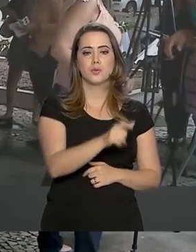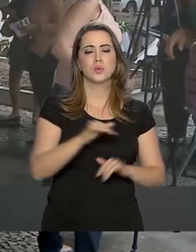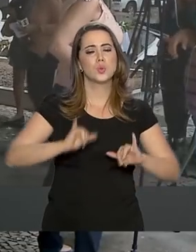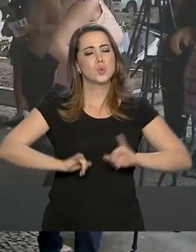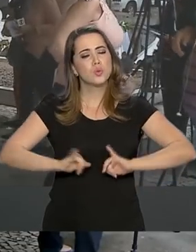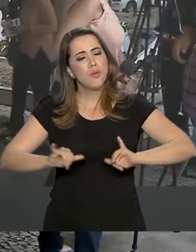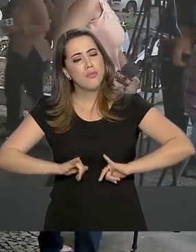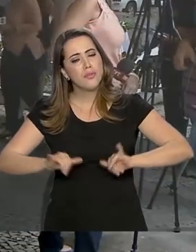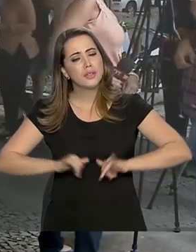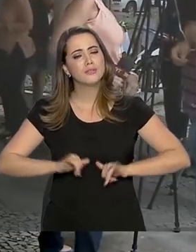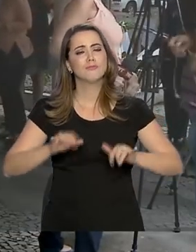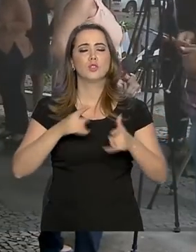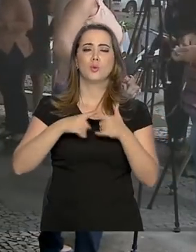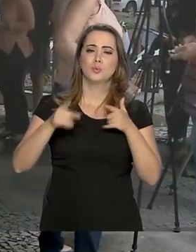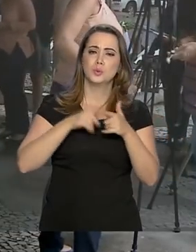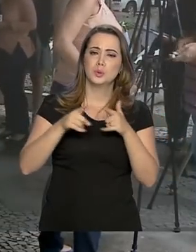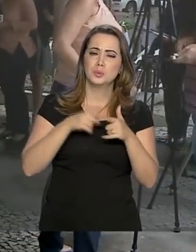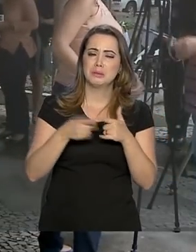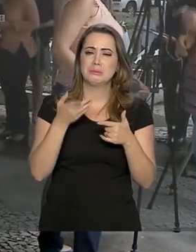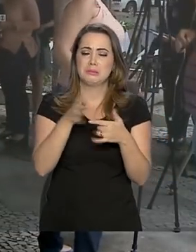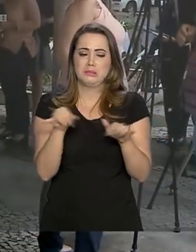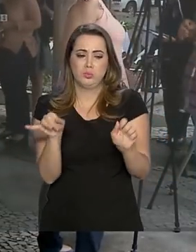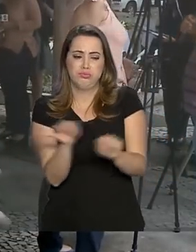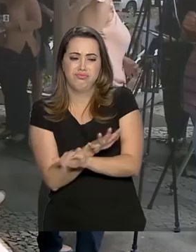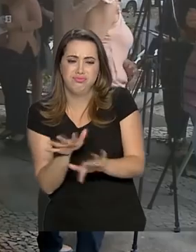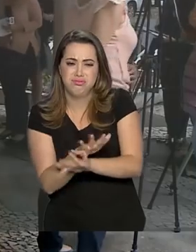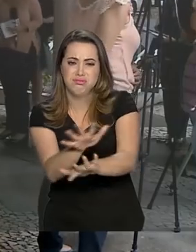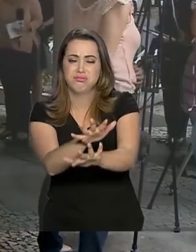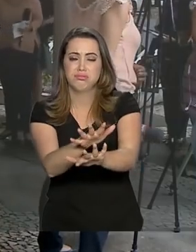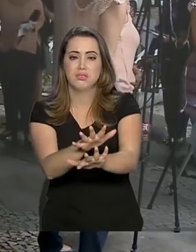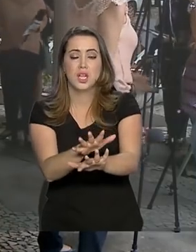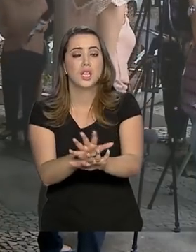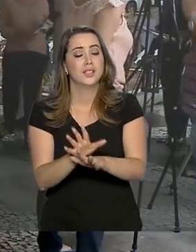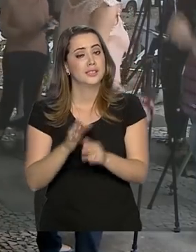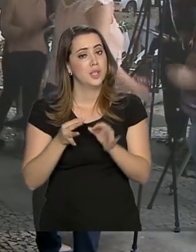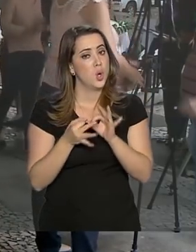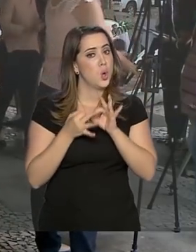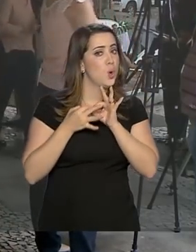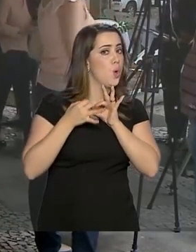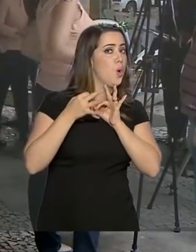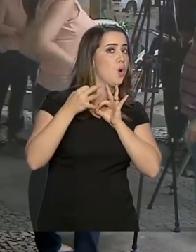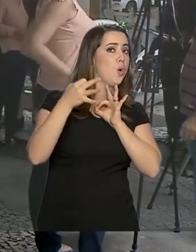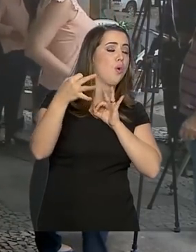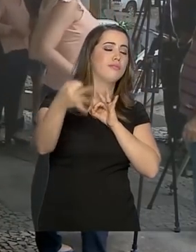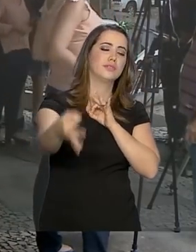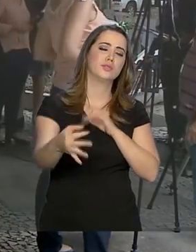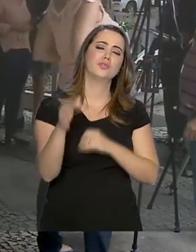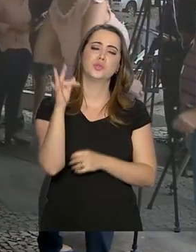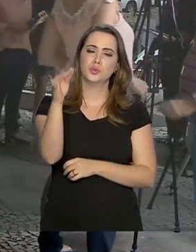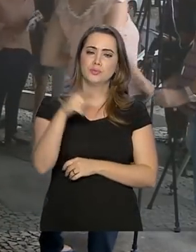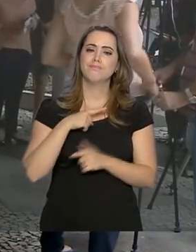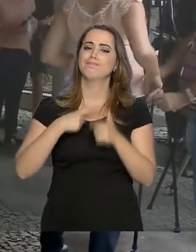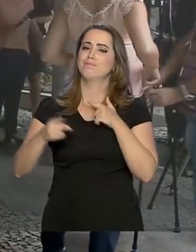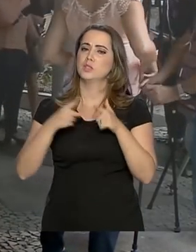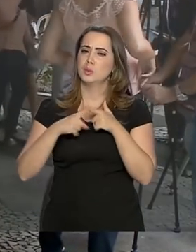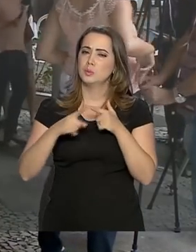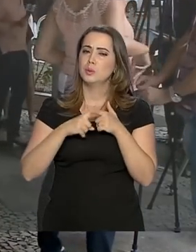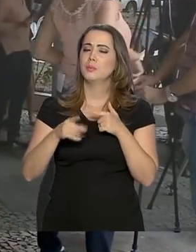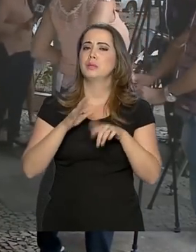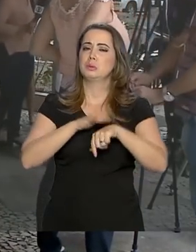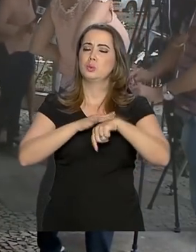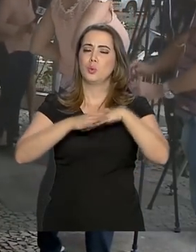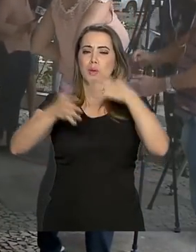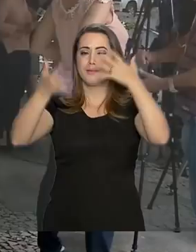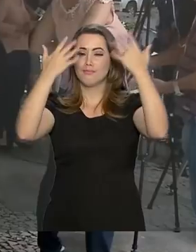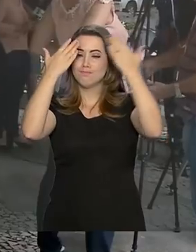sofrendo com os efeitos da tragédia de Brumadinho. No longo prazo, uma das consequências vai ser o agravamento das doenças